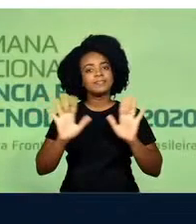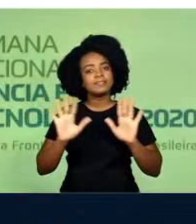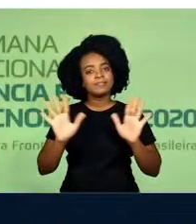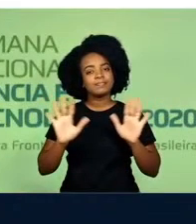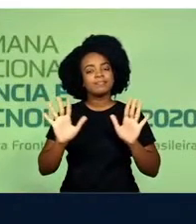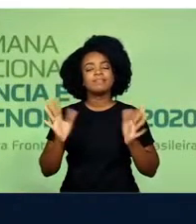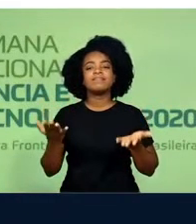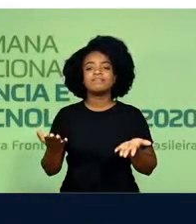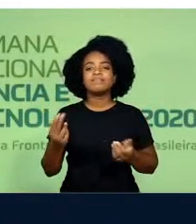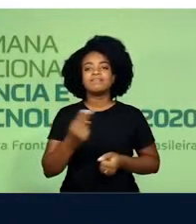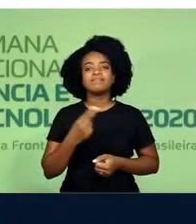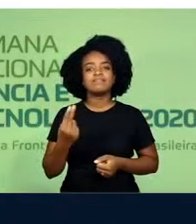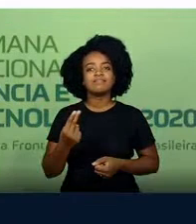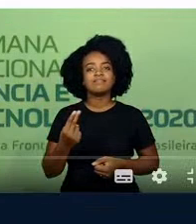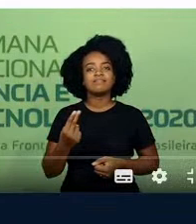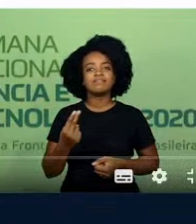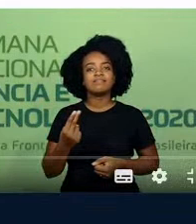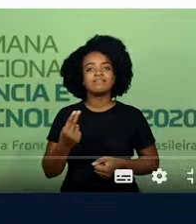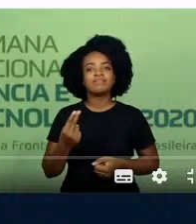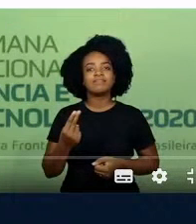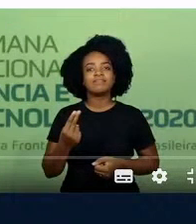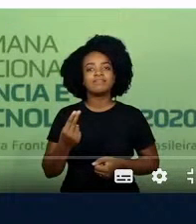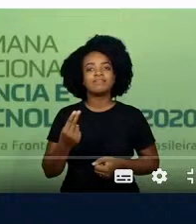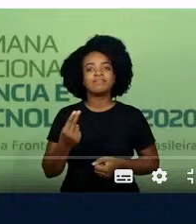Olá, meu nome é